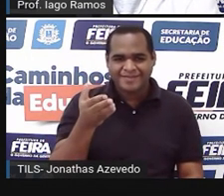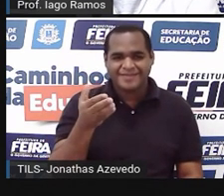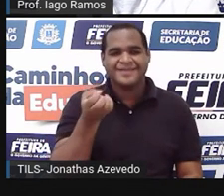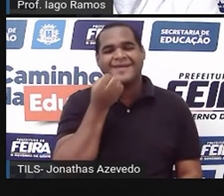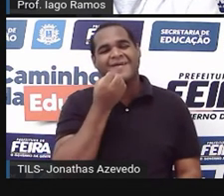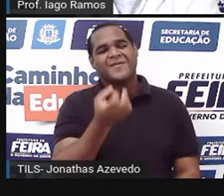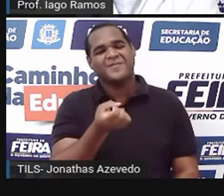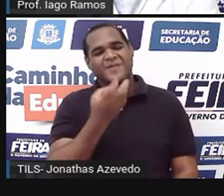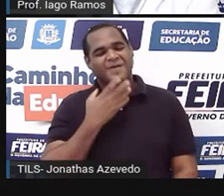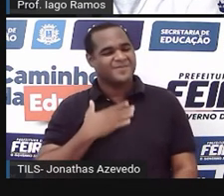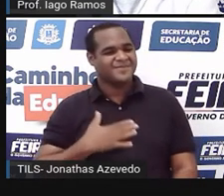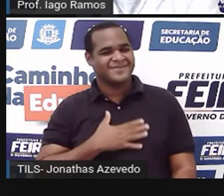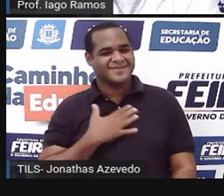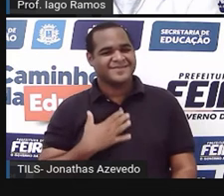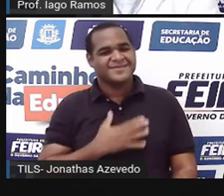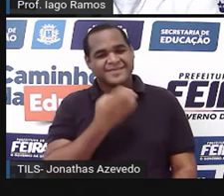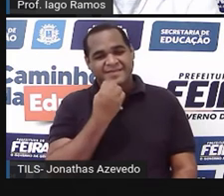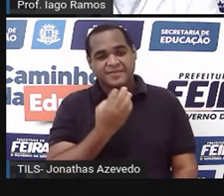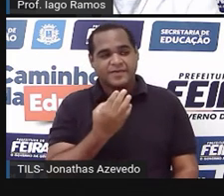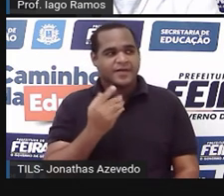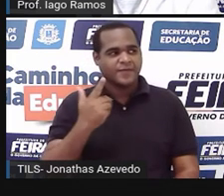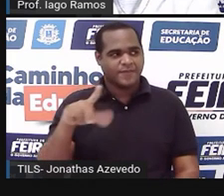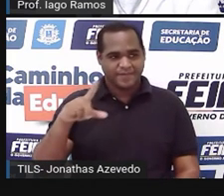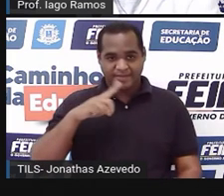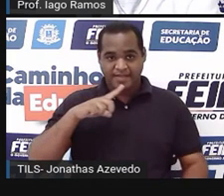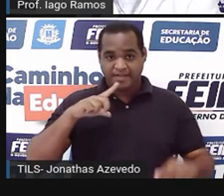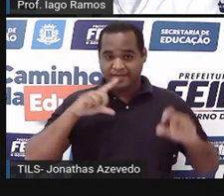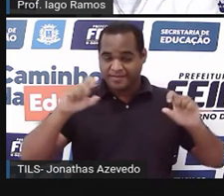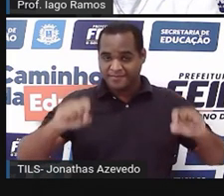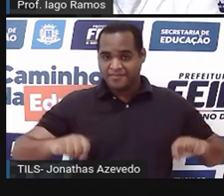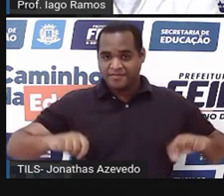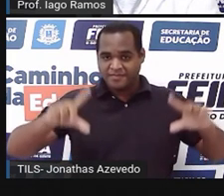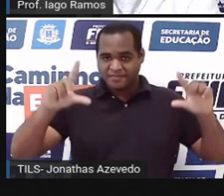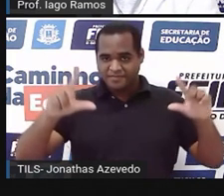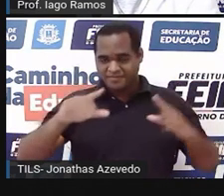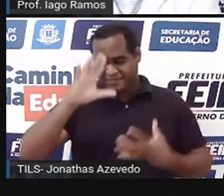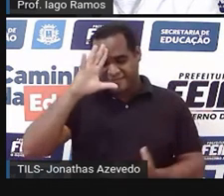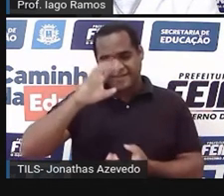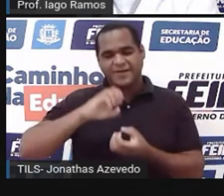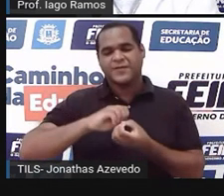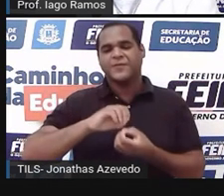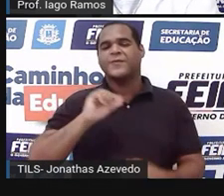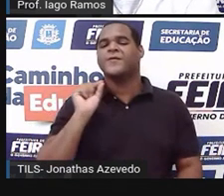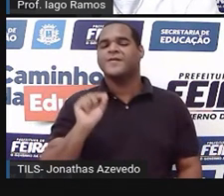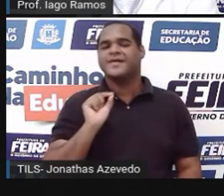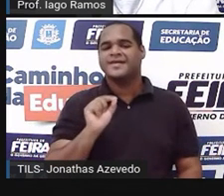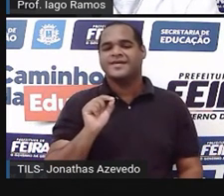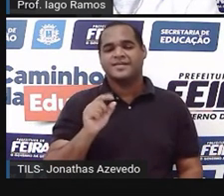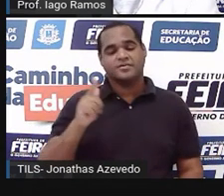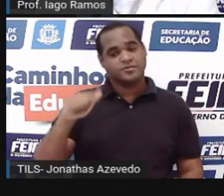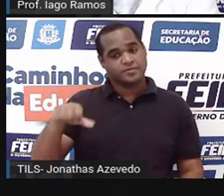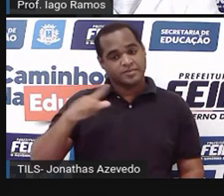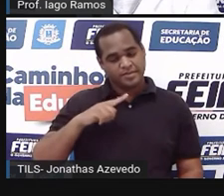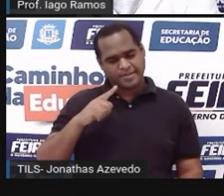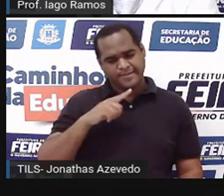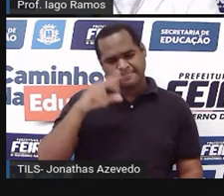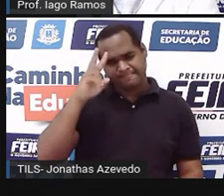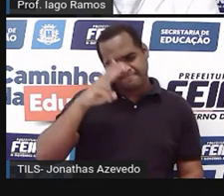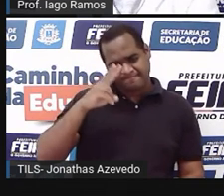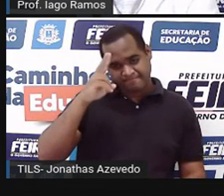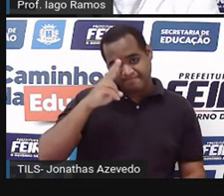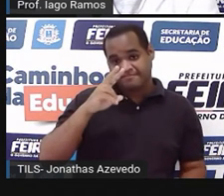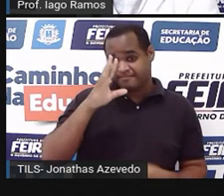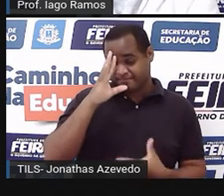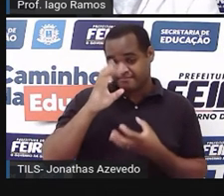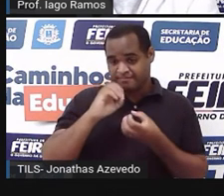bacana não verdade? Então vamos ver na próxima tela que conclusão é essa? Só mais uma vez lembrando essa